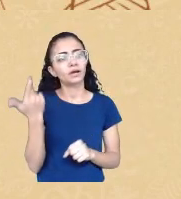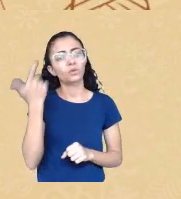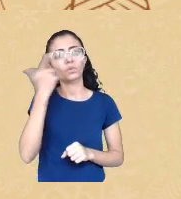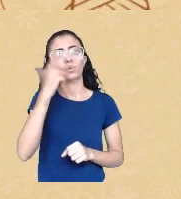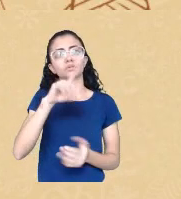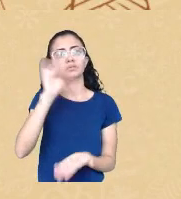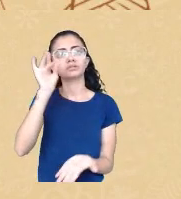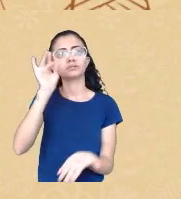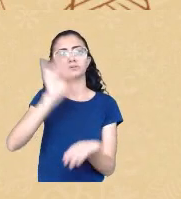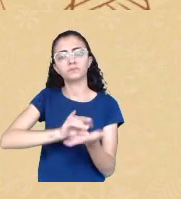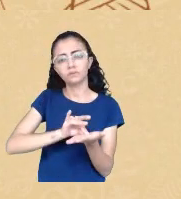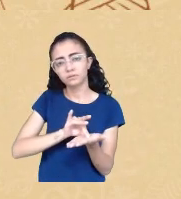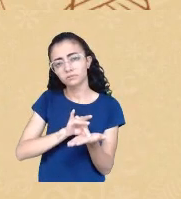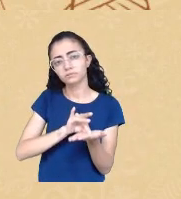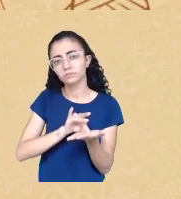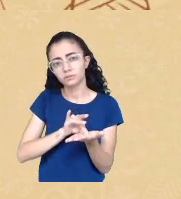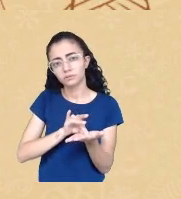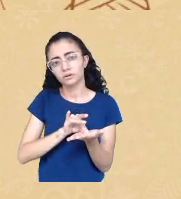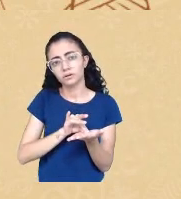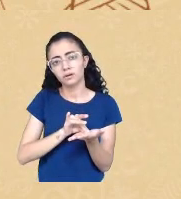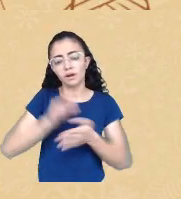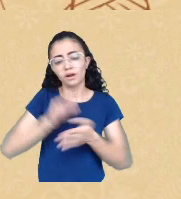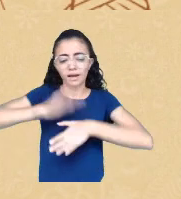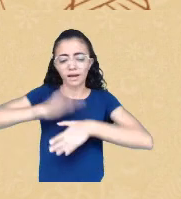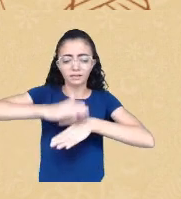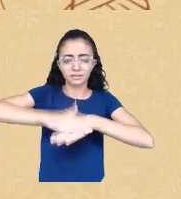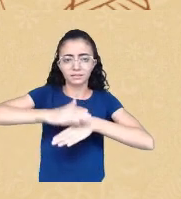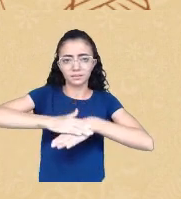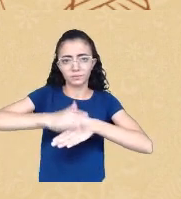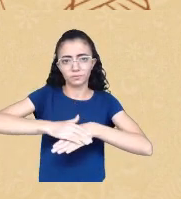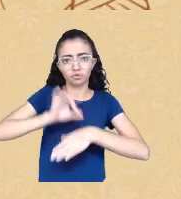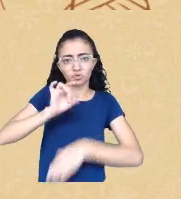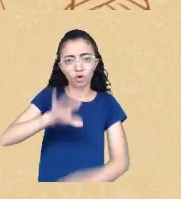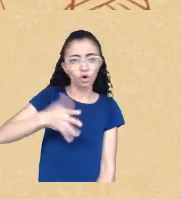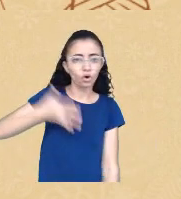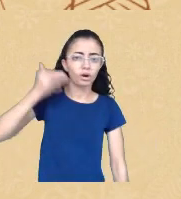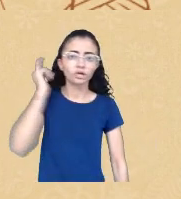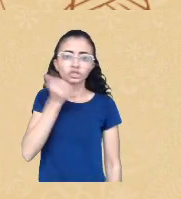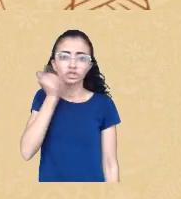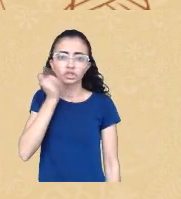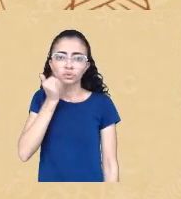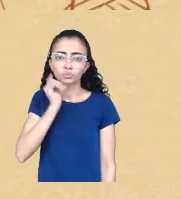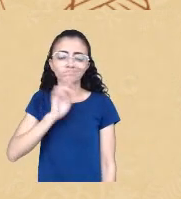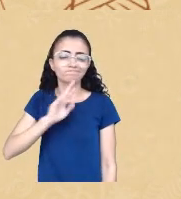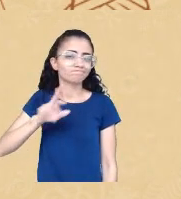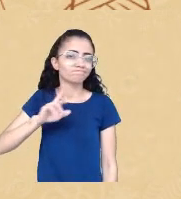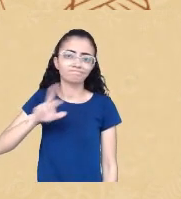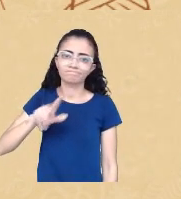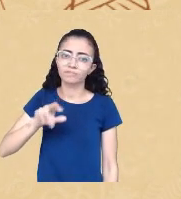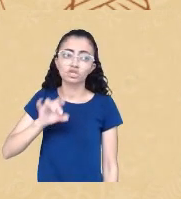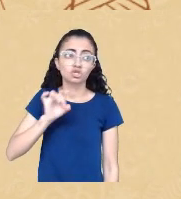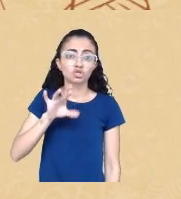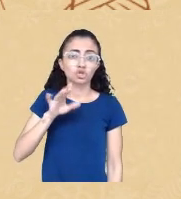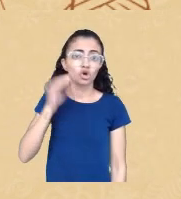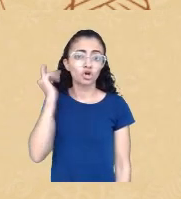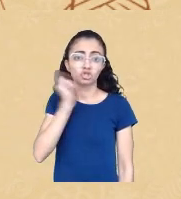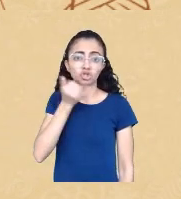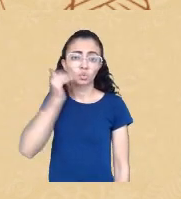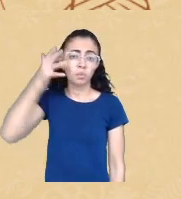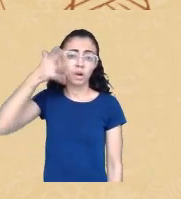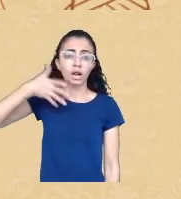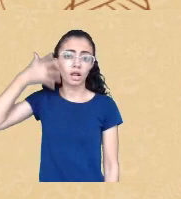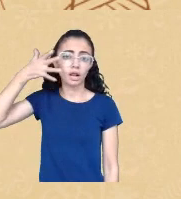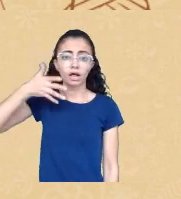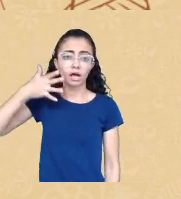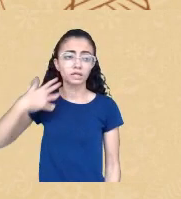para além do discurso o discurso hoje não não nos salva mais vidas negras importam